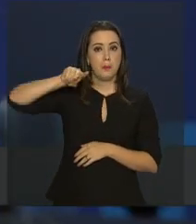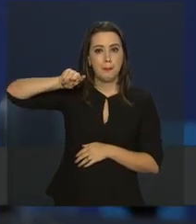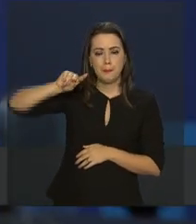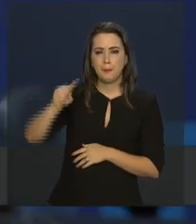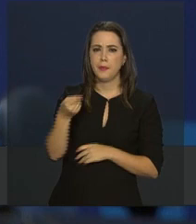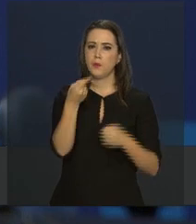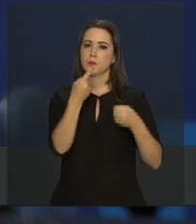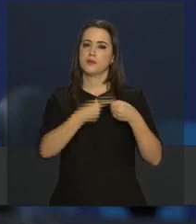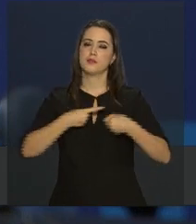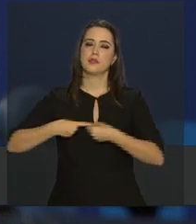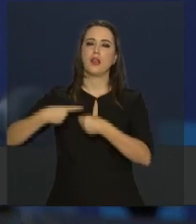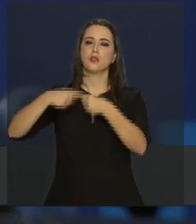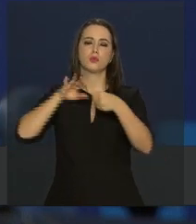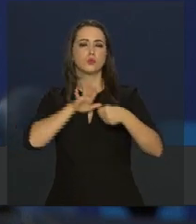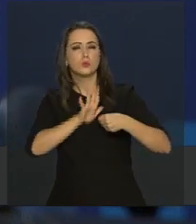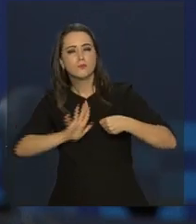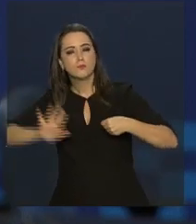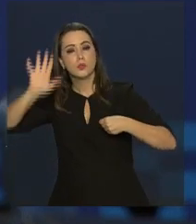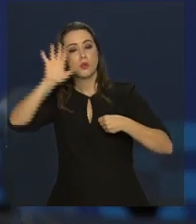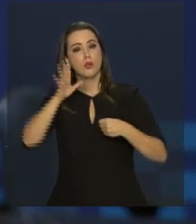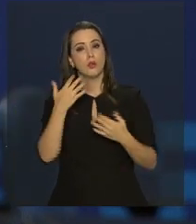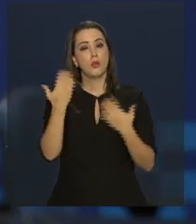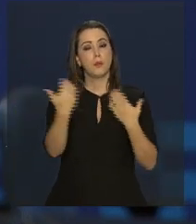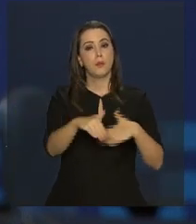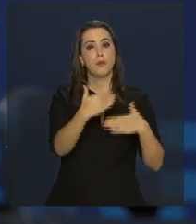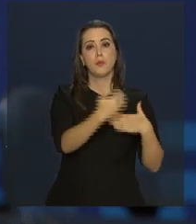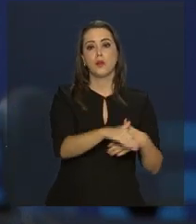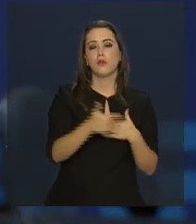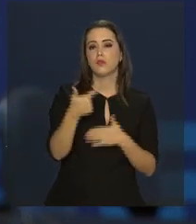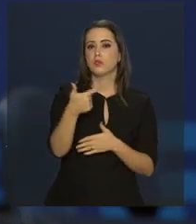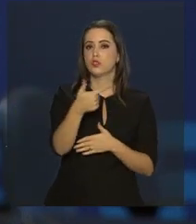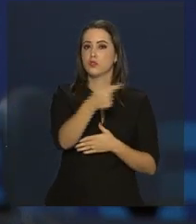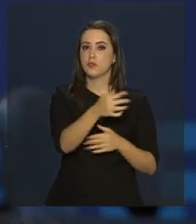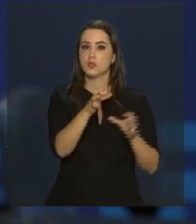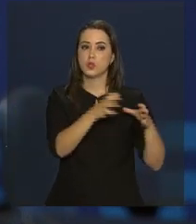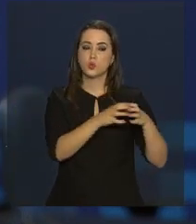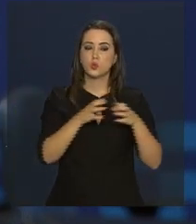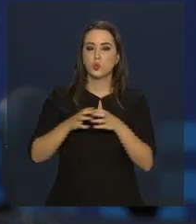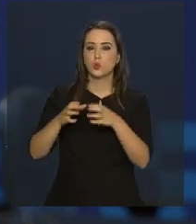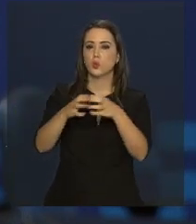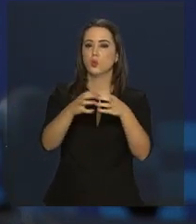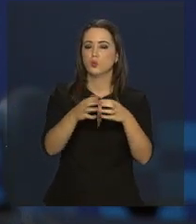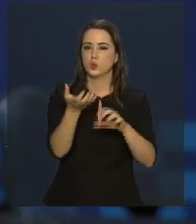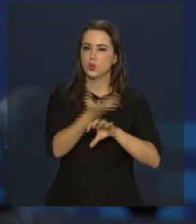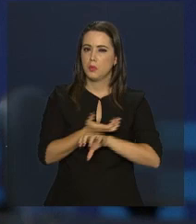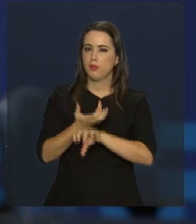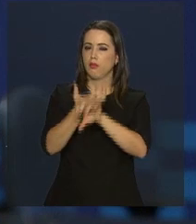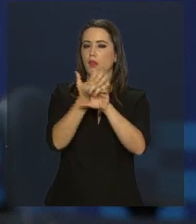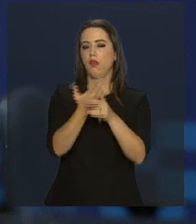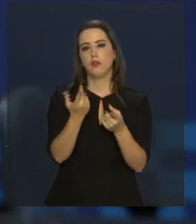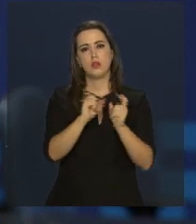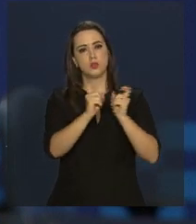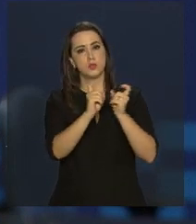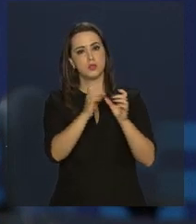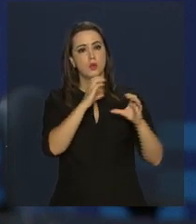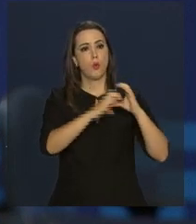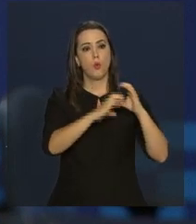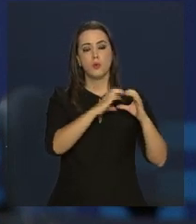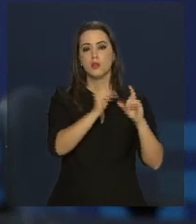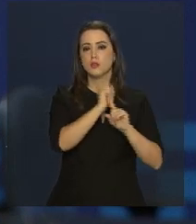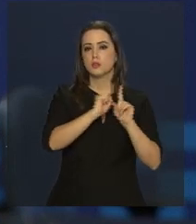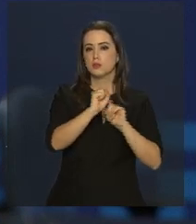municípios e avaliaram 27 áreas de conhecimento, como administração, comunicação social e